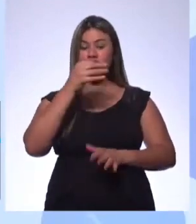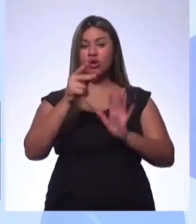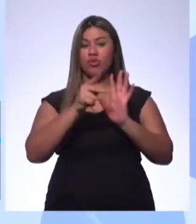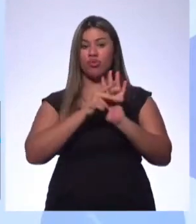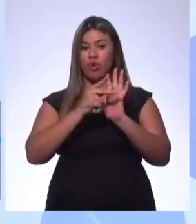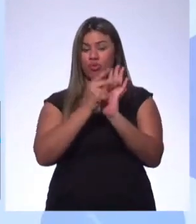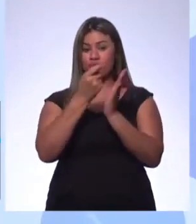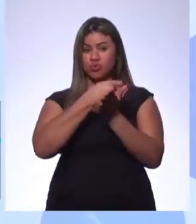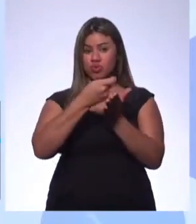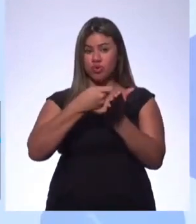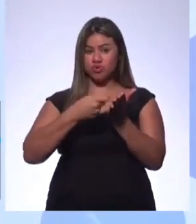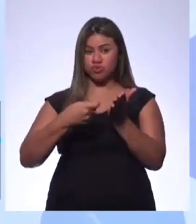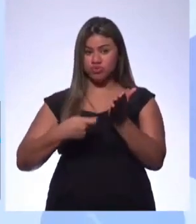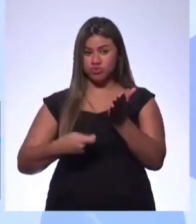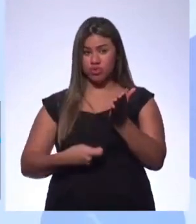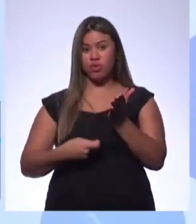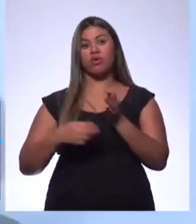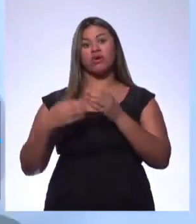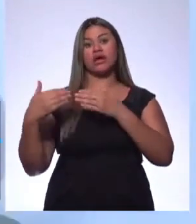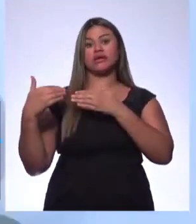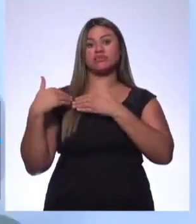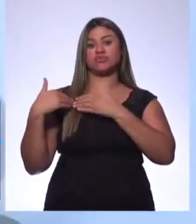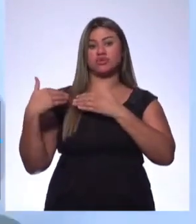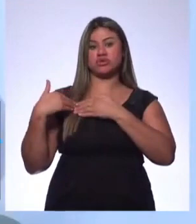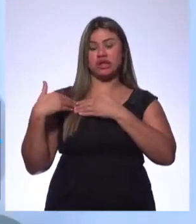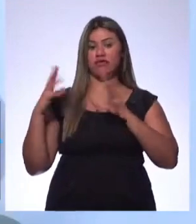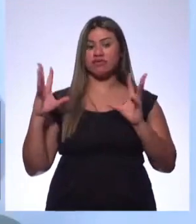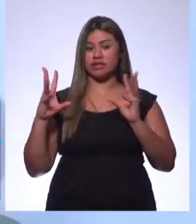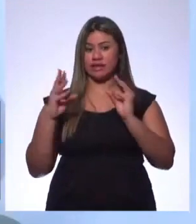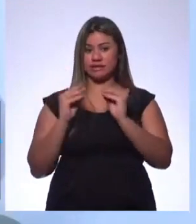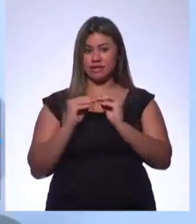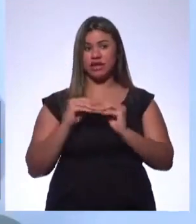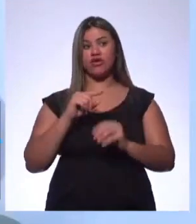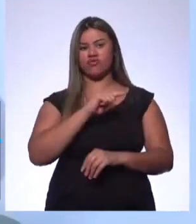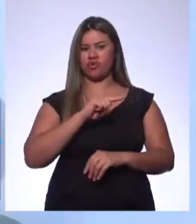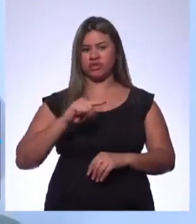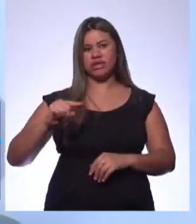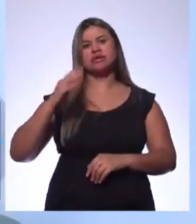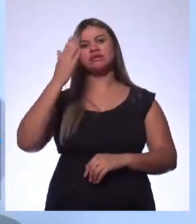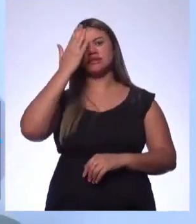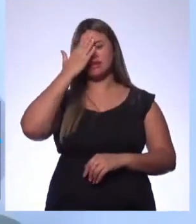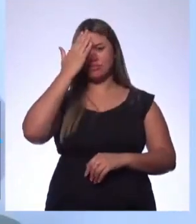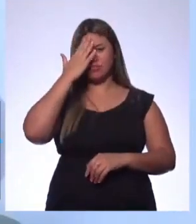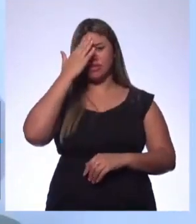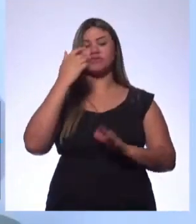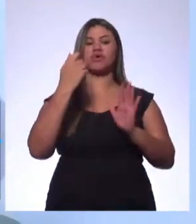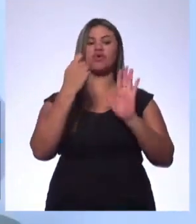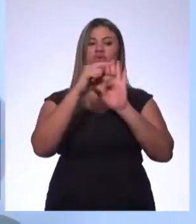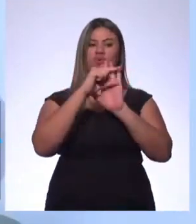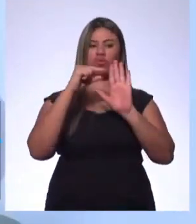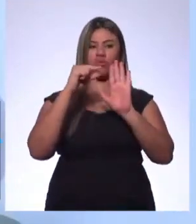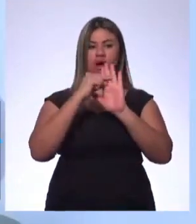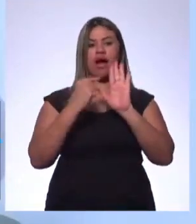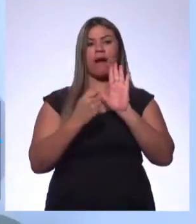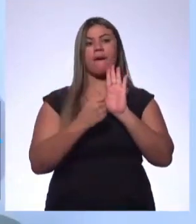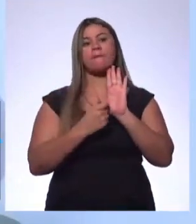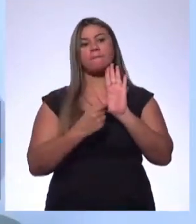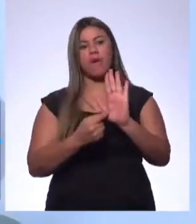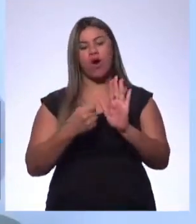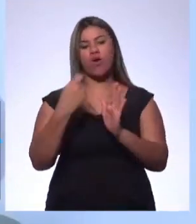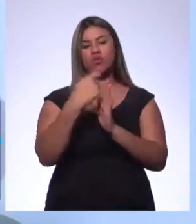resenha. É isso, professora? Então, isso é, vocês já sabiam desde o início. Então, eu apresento, eu vou